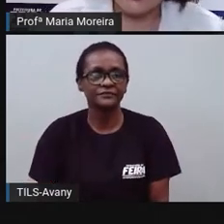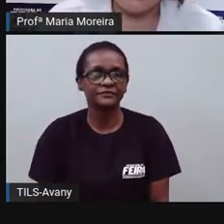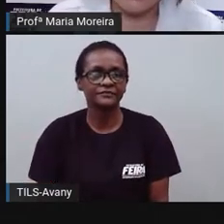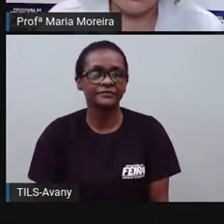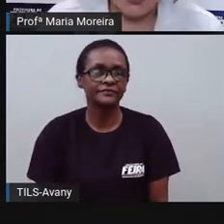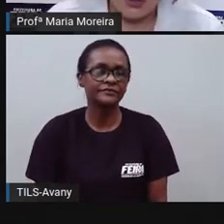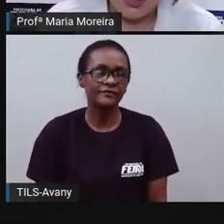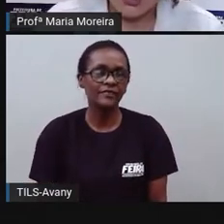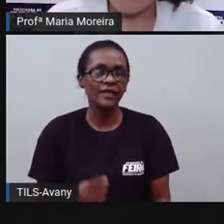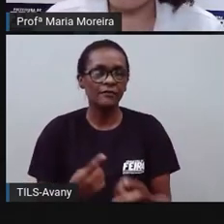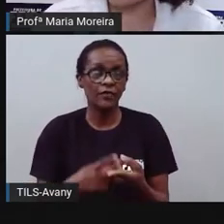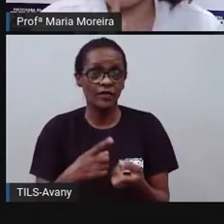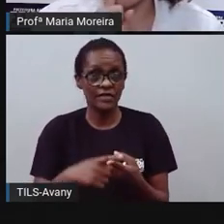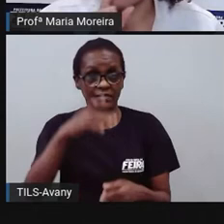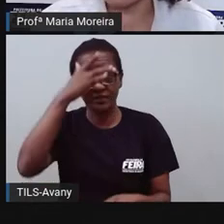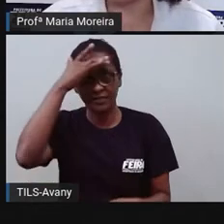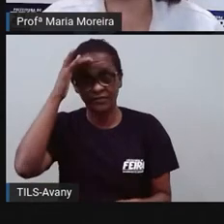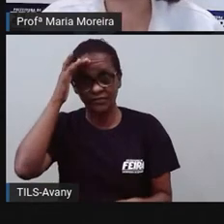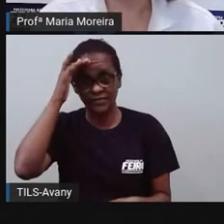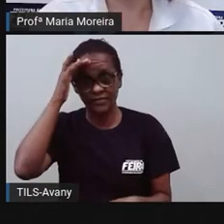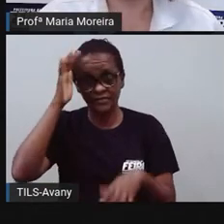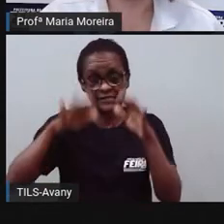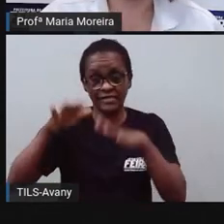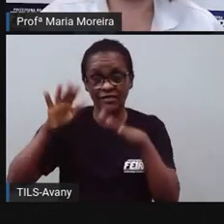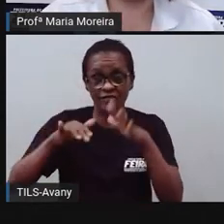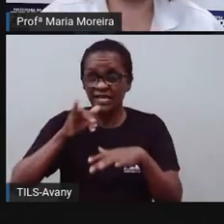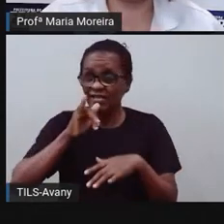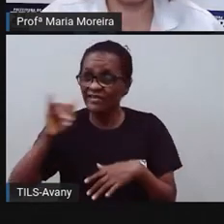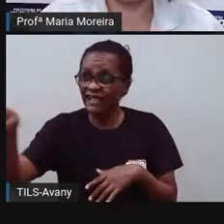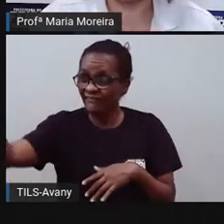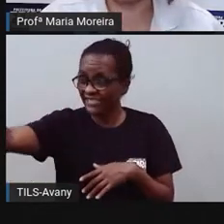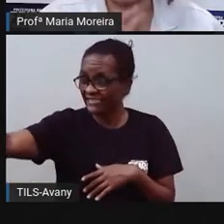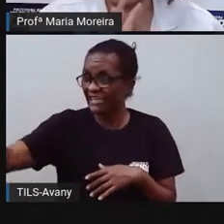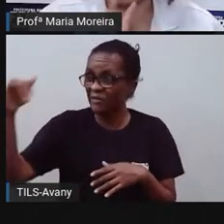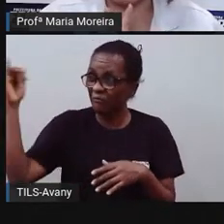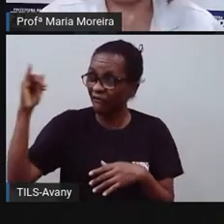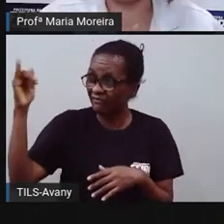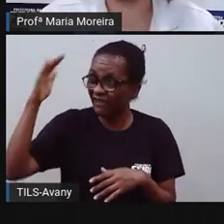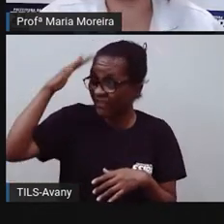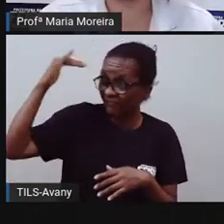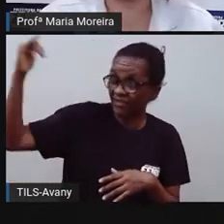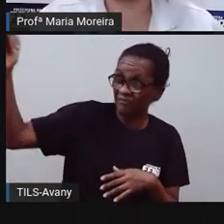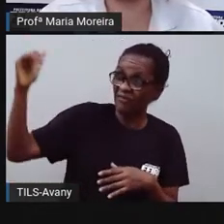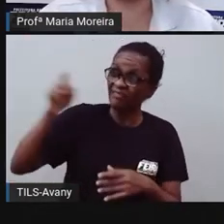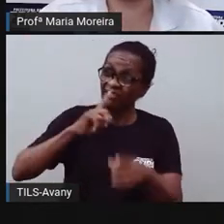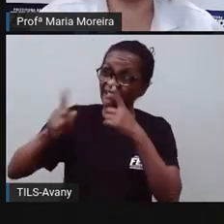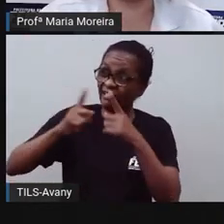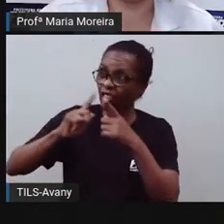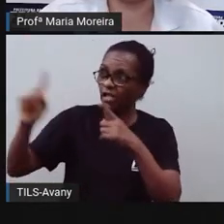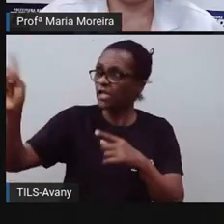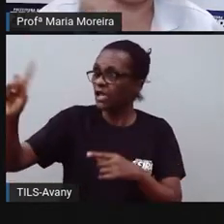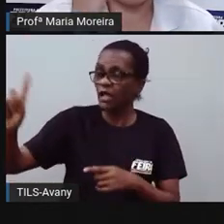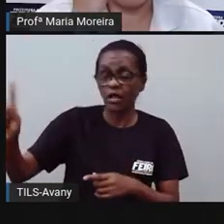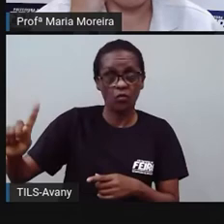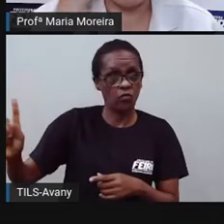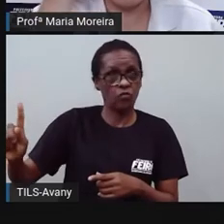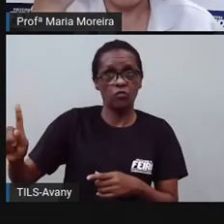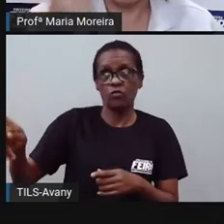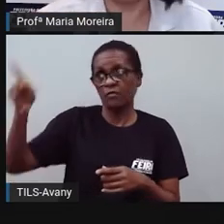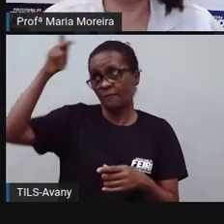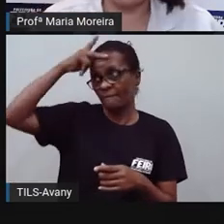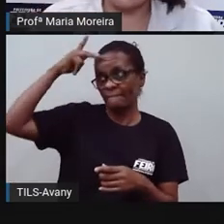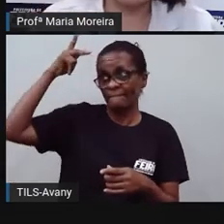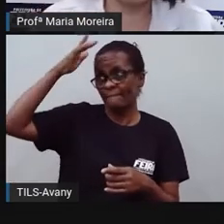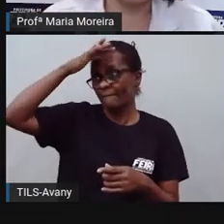pode ser tendenciosa, né? Vamos aprender isso na nossa próxima aula. A vai ter uma aula para falar aí sobre notícias tendenciosas, que é o nosso